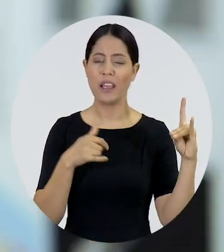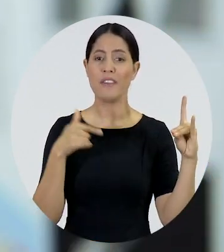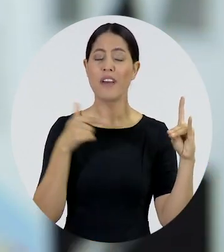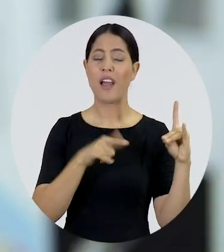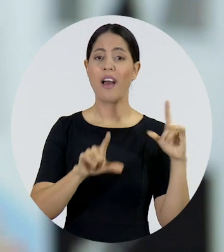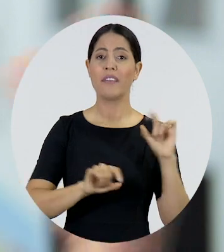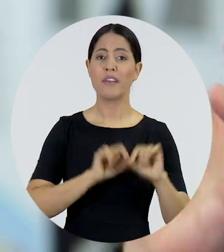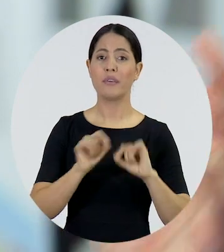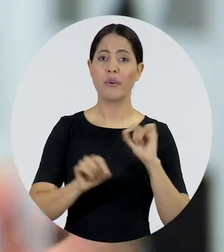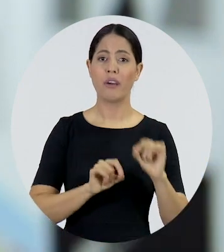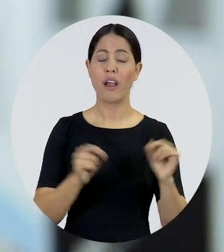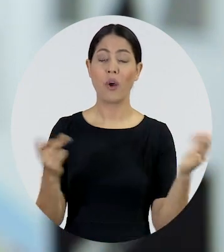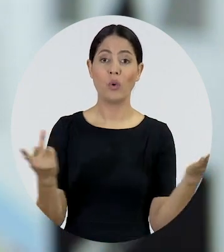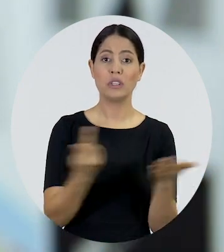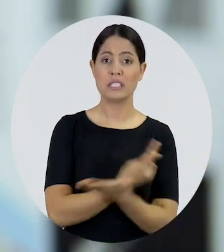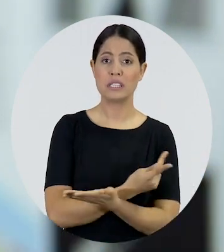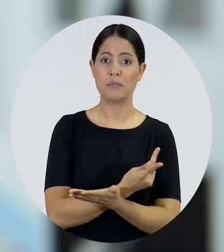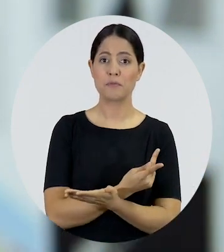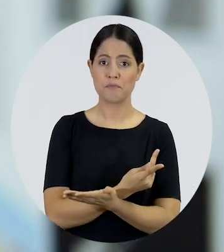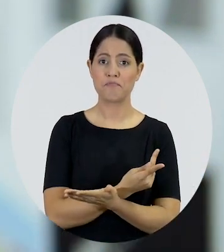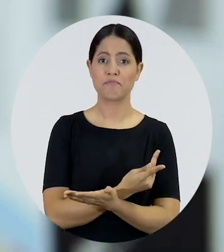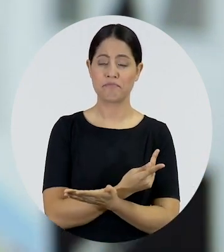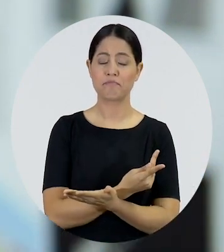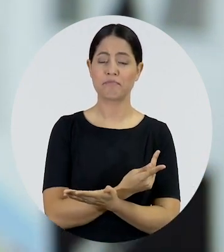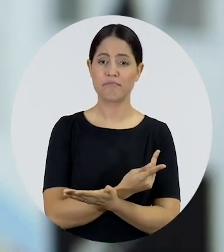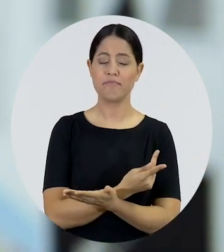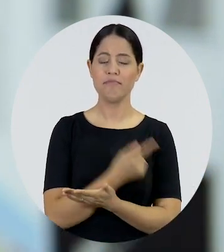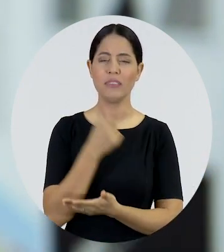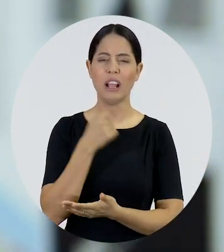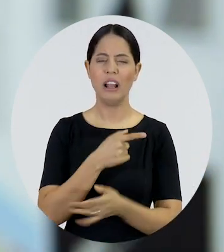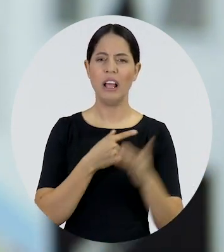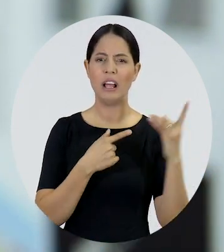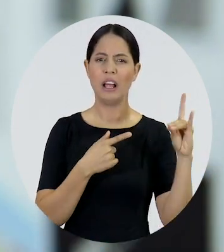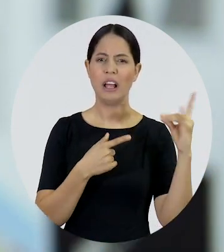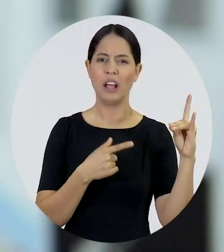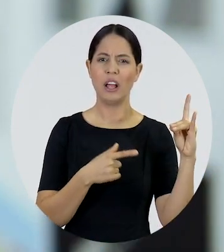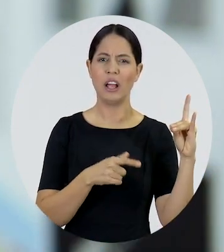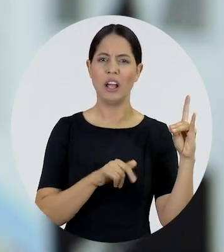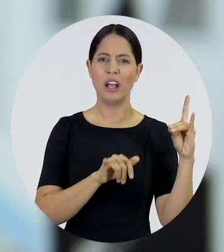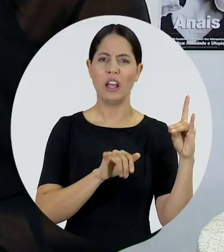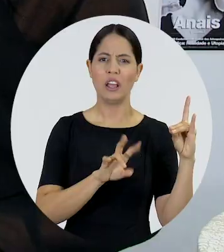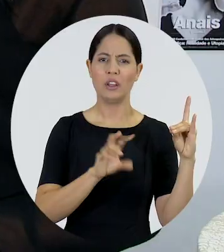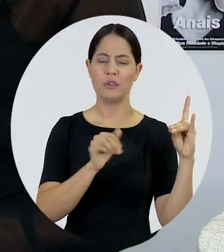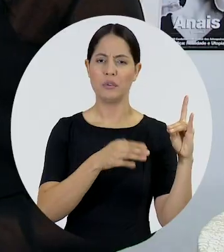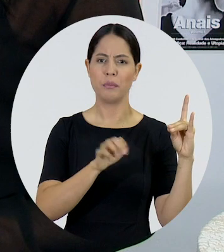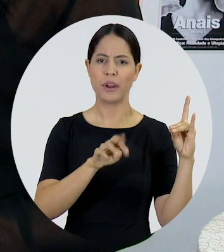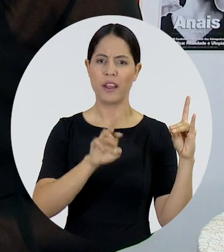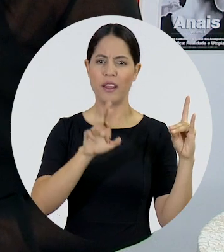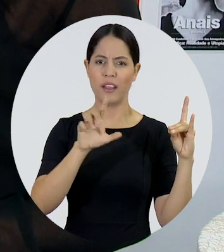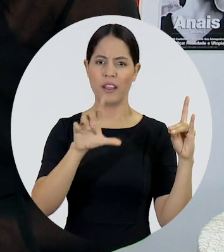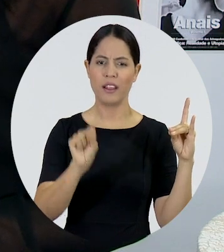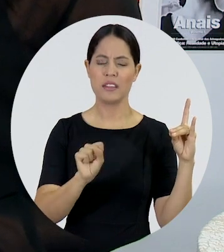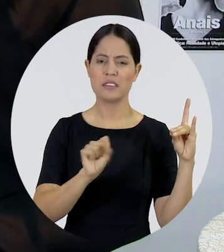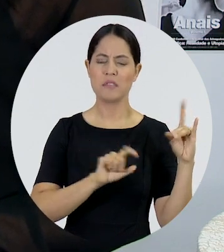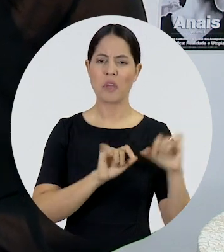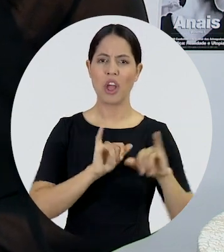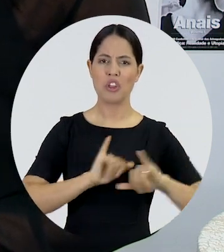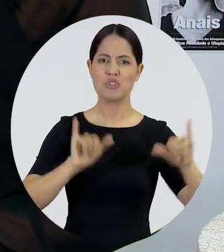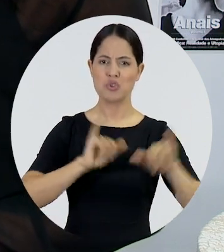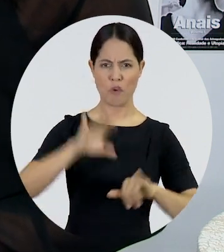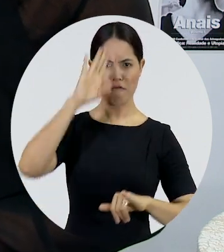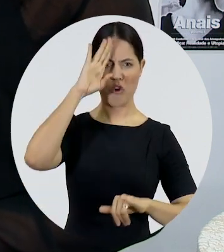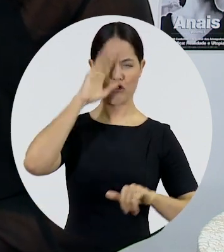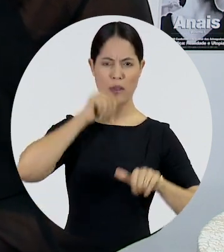recentemente, seja qual for o recorde do Evo Morales, mas quando a força militar